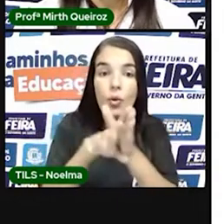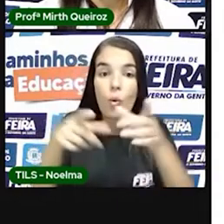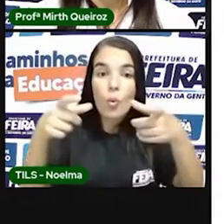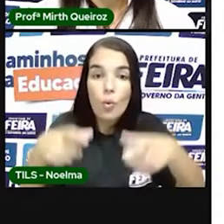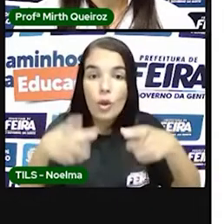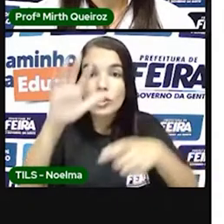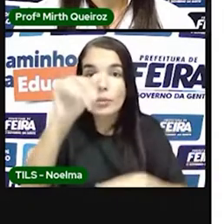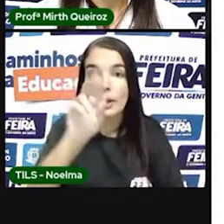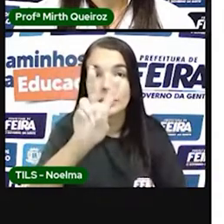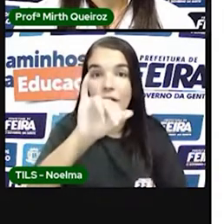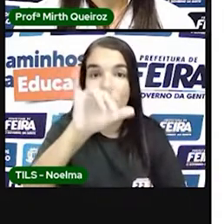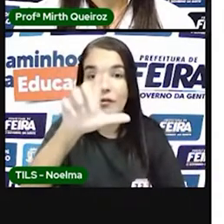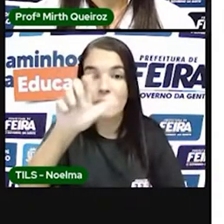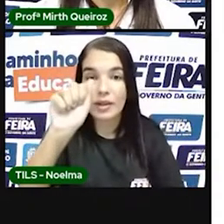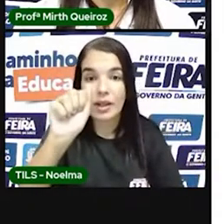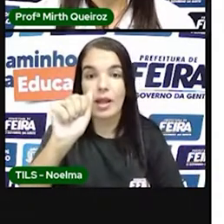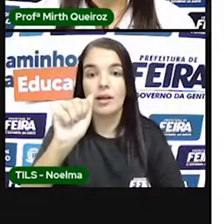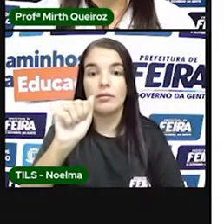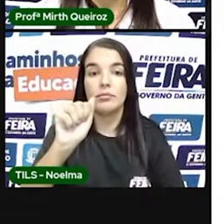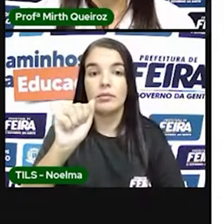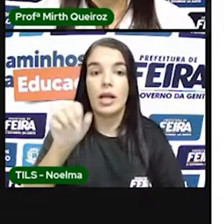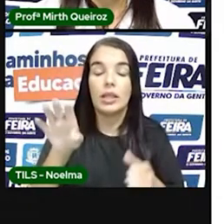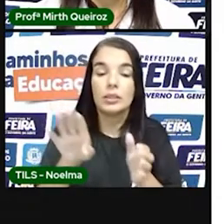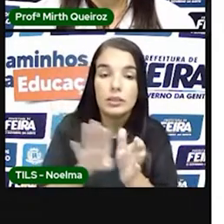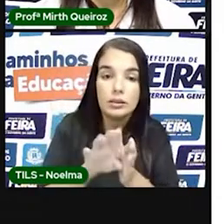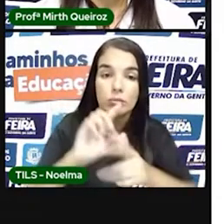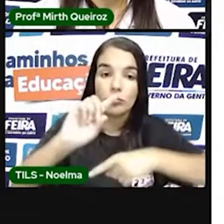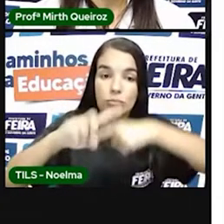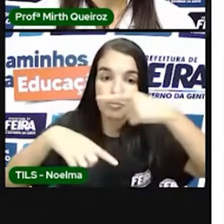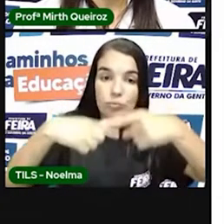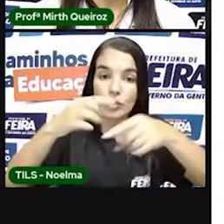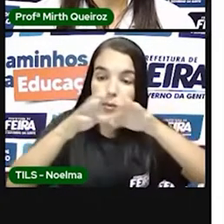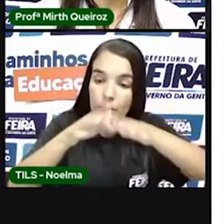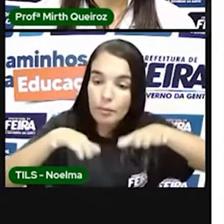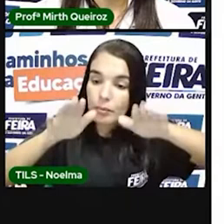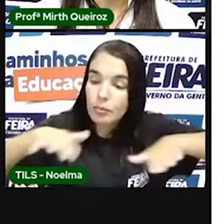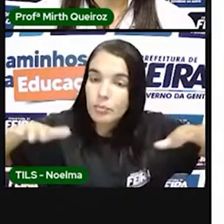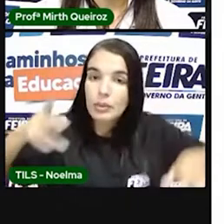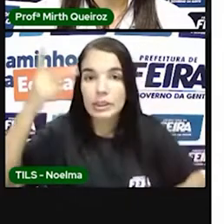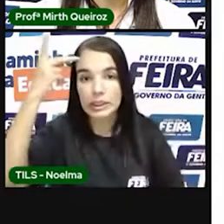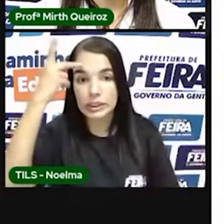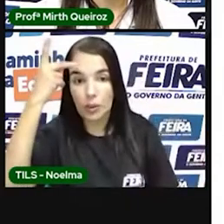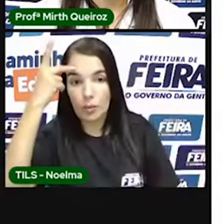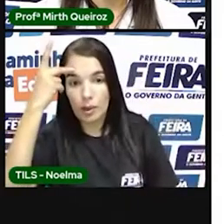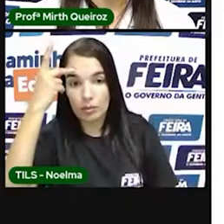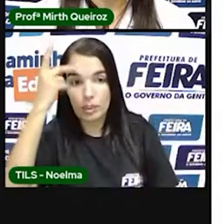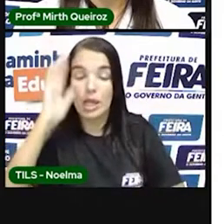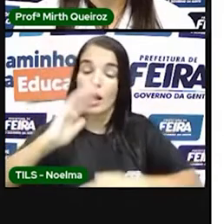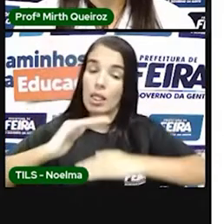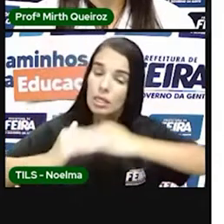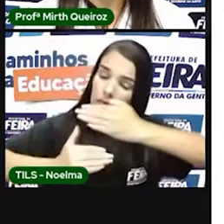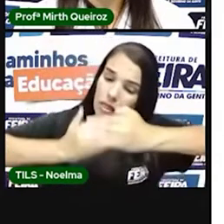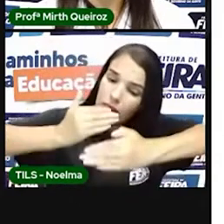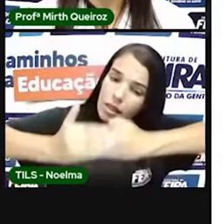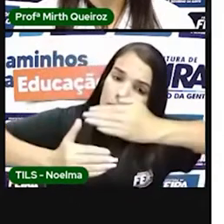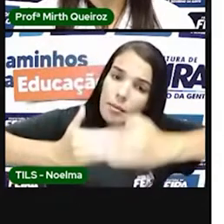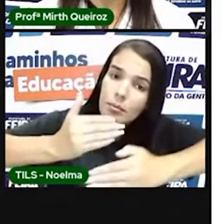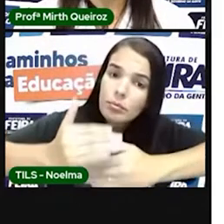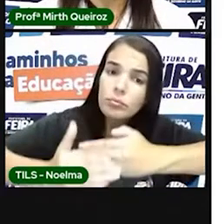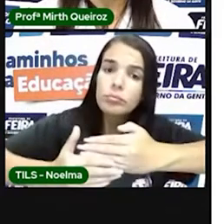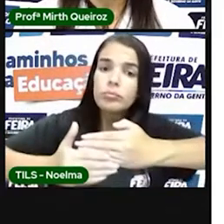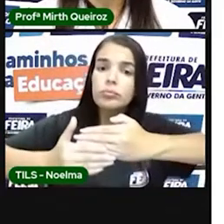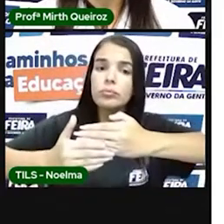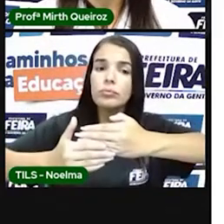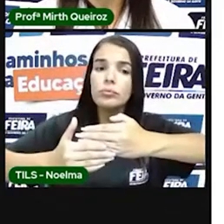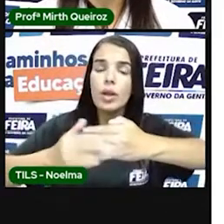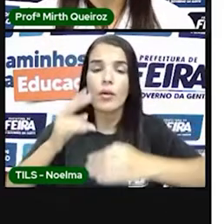Paulo. E, a partir daí, as estruturas governamentais e as organizações